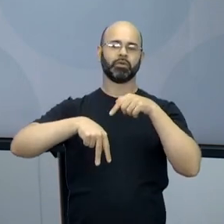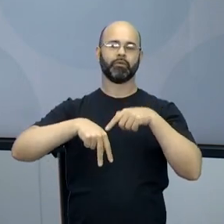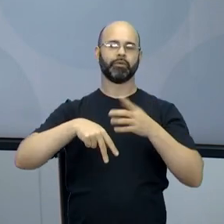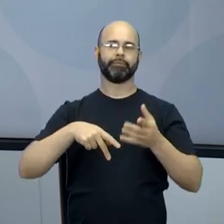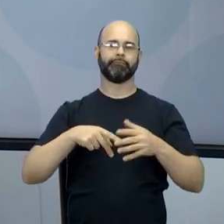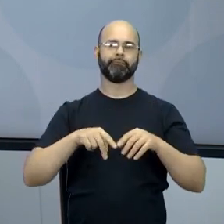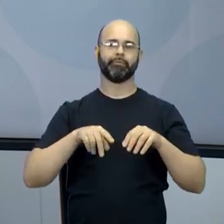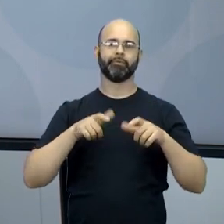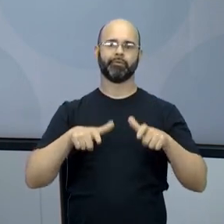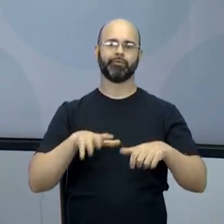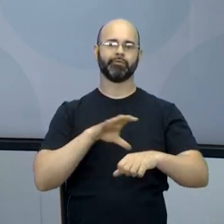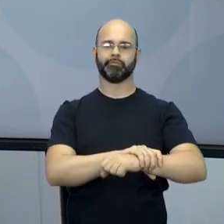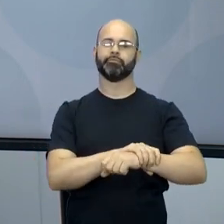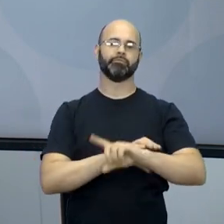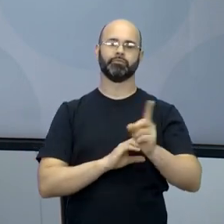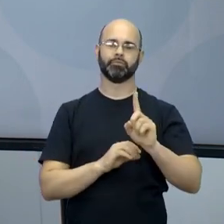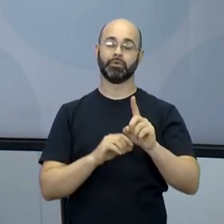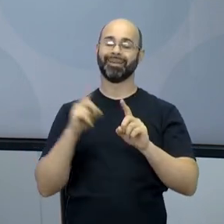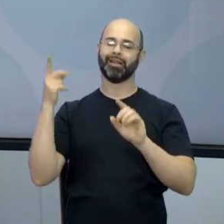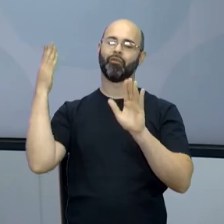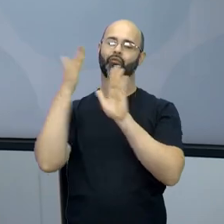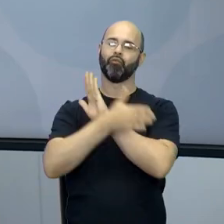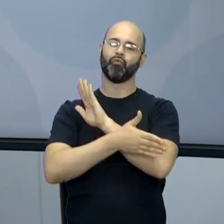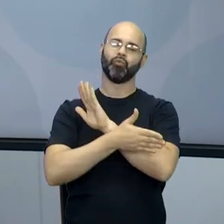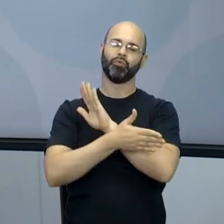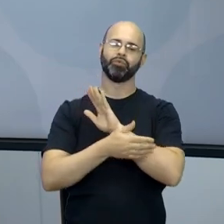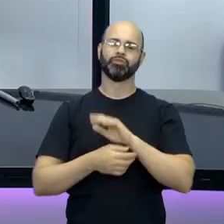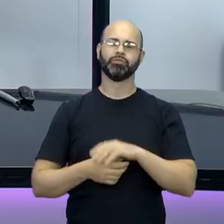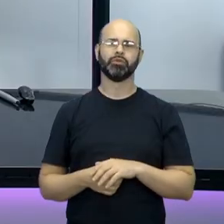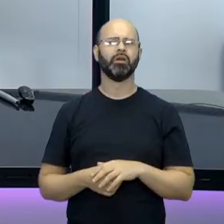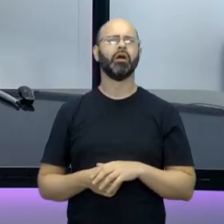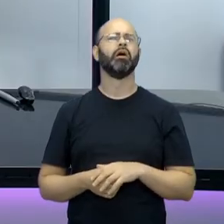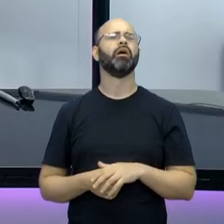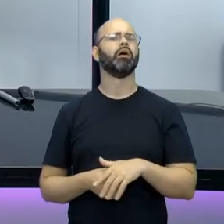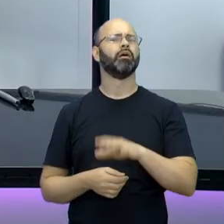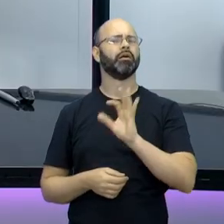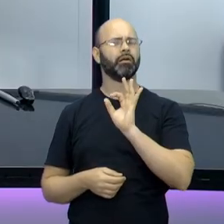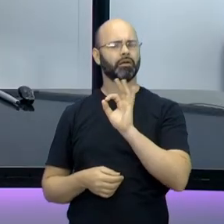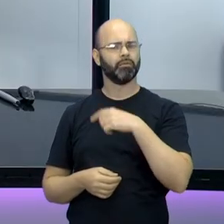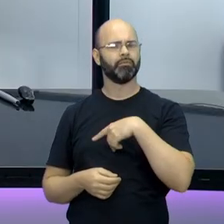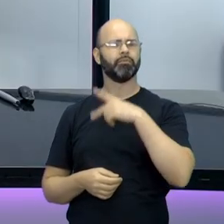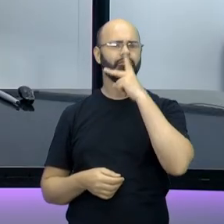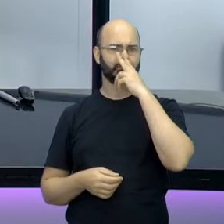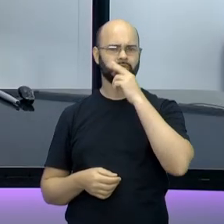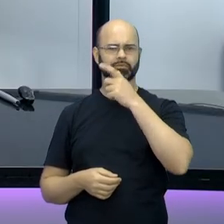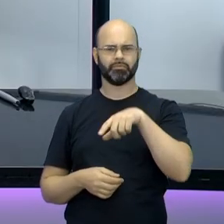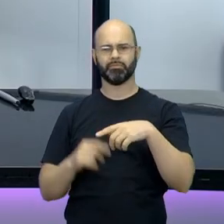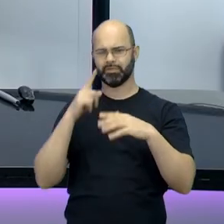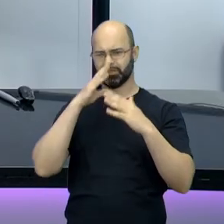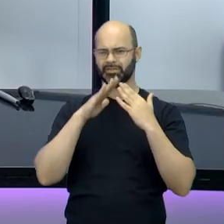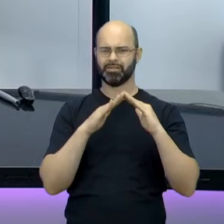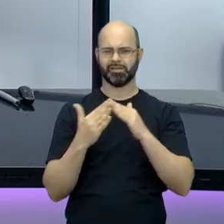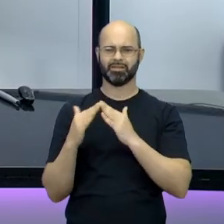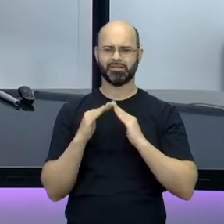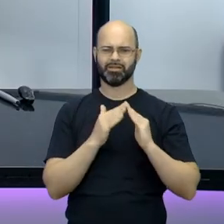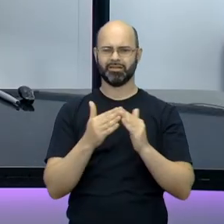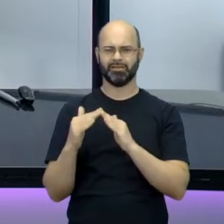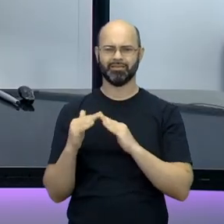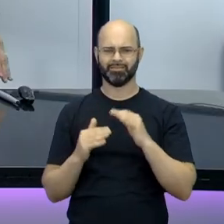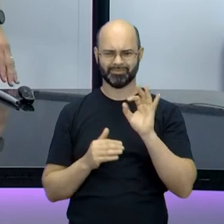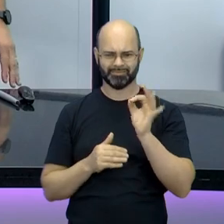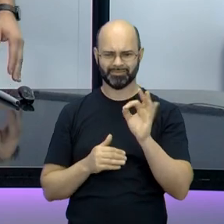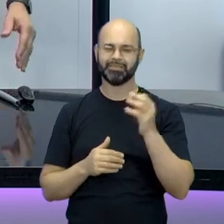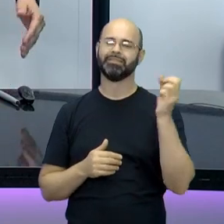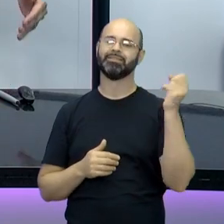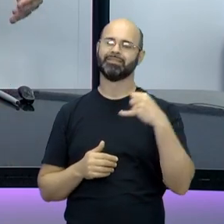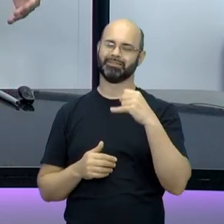colonizar, eles vieram como refugiados. Ah, acho que eu vi parte desse filme, que eles ficam localizados como suas favelas, assim, né? Exatamente. Eu já vi